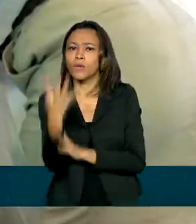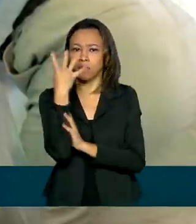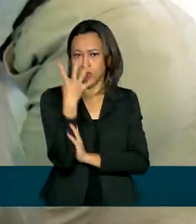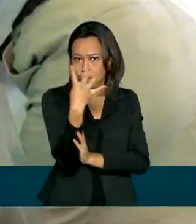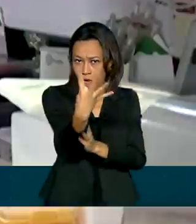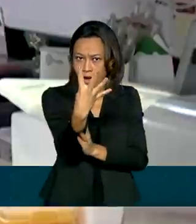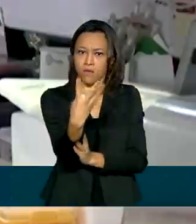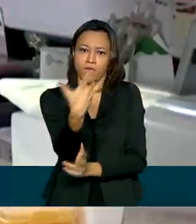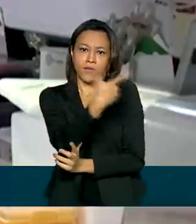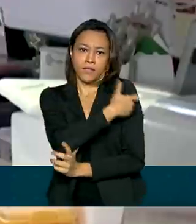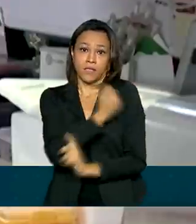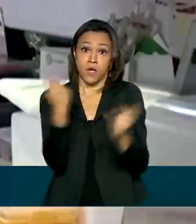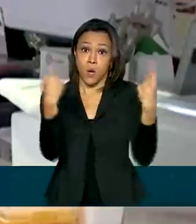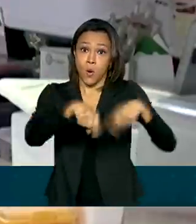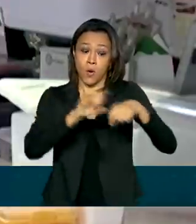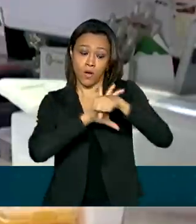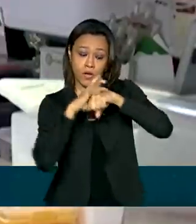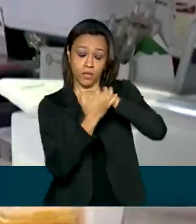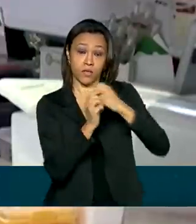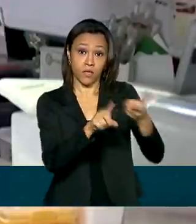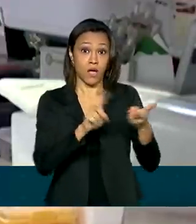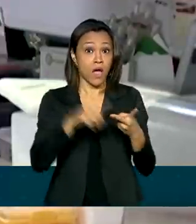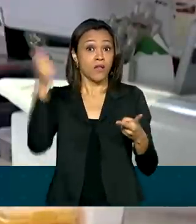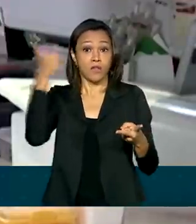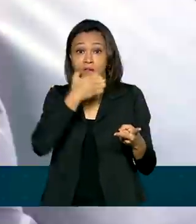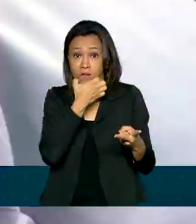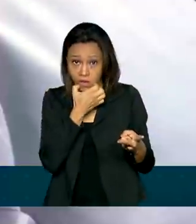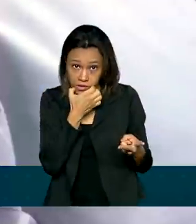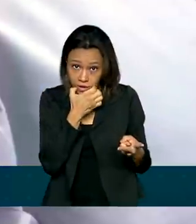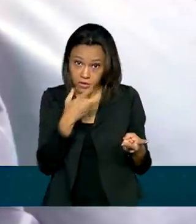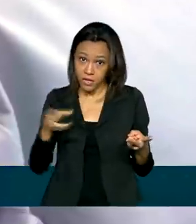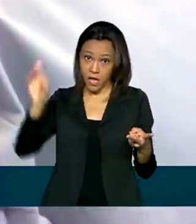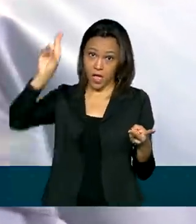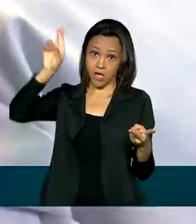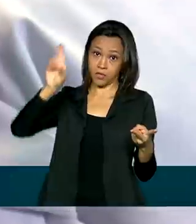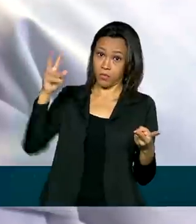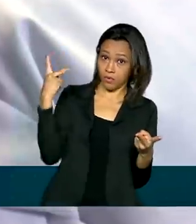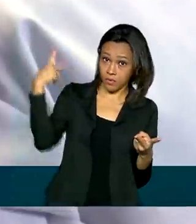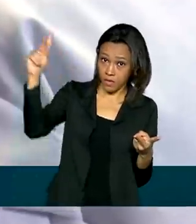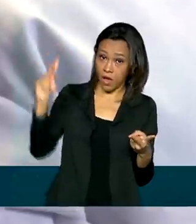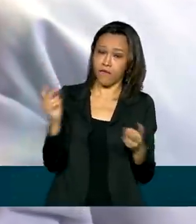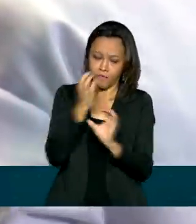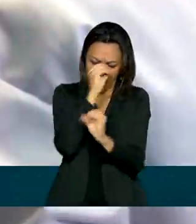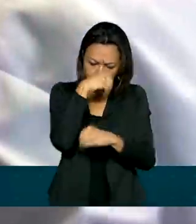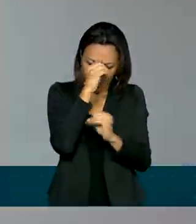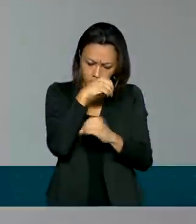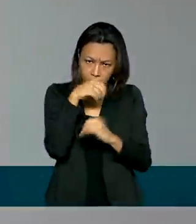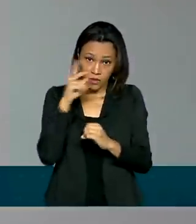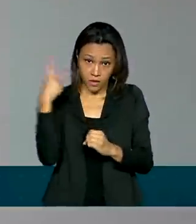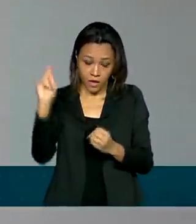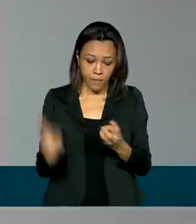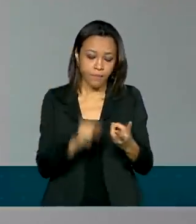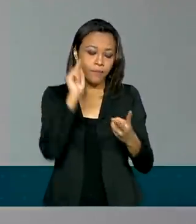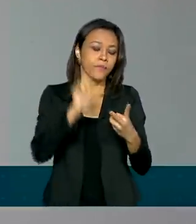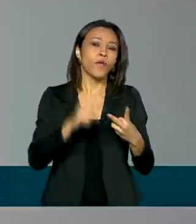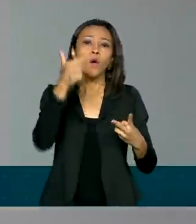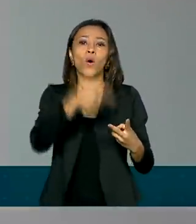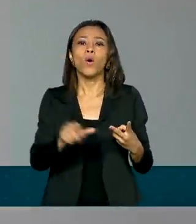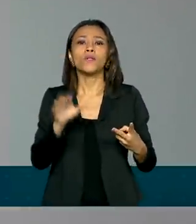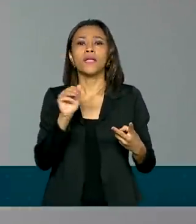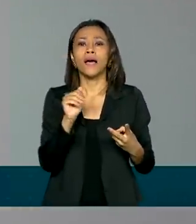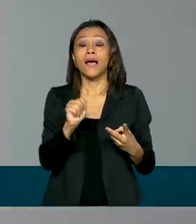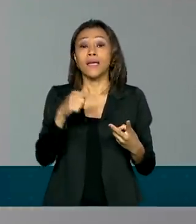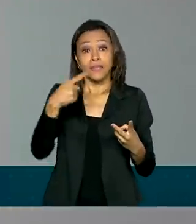contra a covid-19. A de Oxford, desenvolvida pelo Laboratório AstraZeneca, na Inglaterra, a Sinovac,